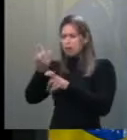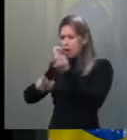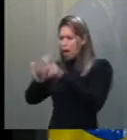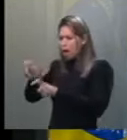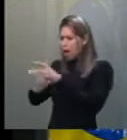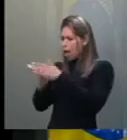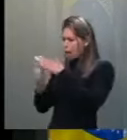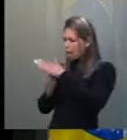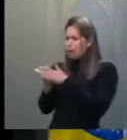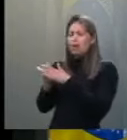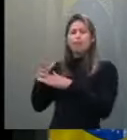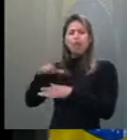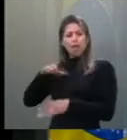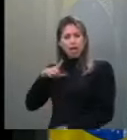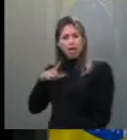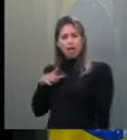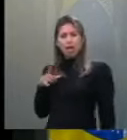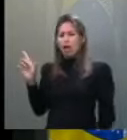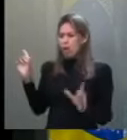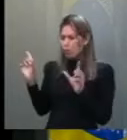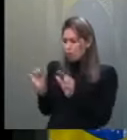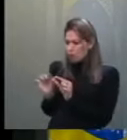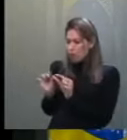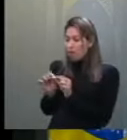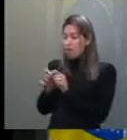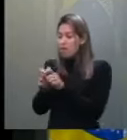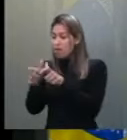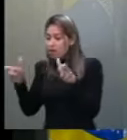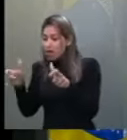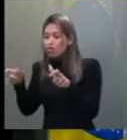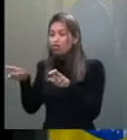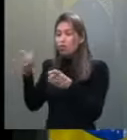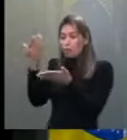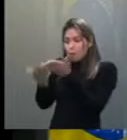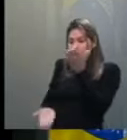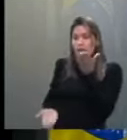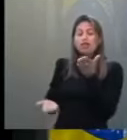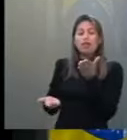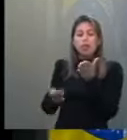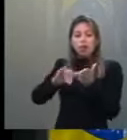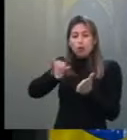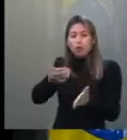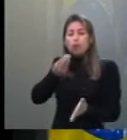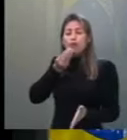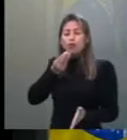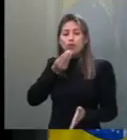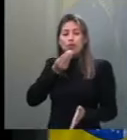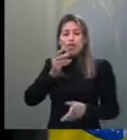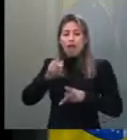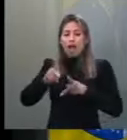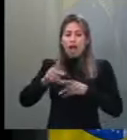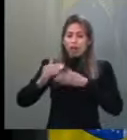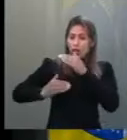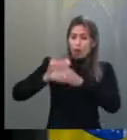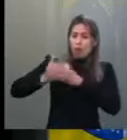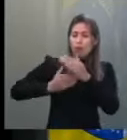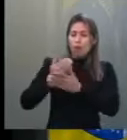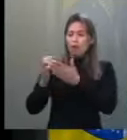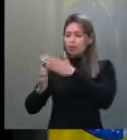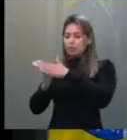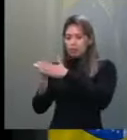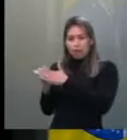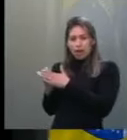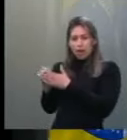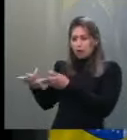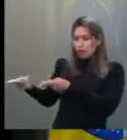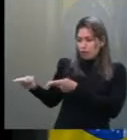até grandes empresários, que perderam as suas oportunidades porque algumas empresas vieram do Amazonas e